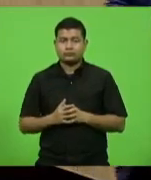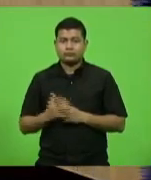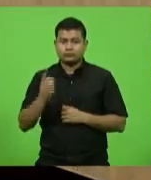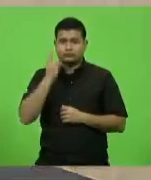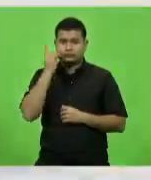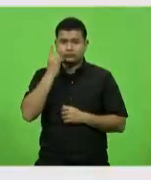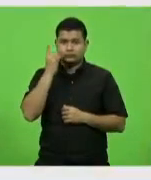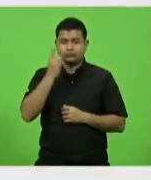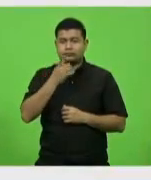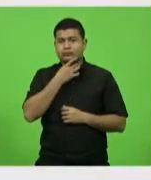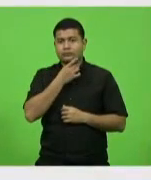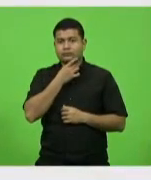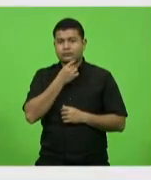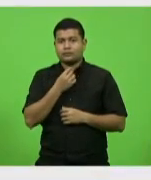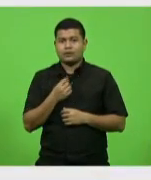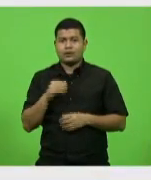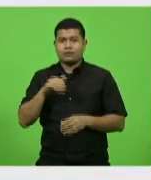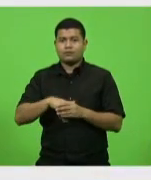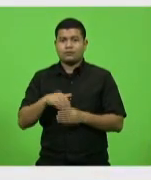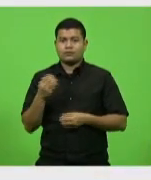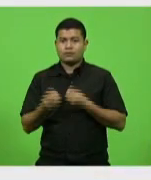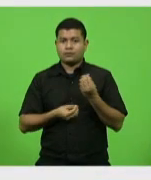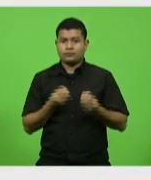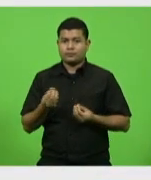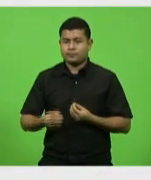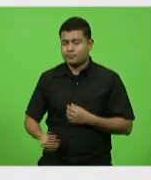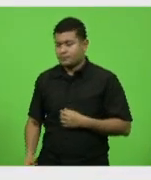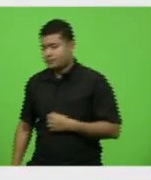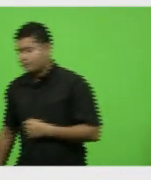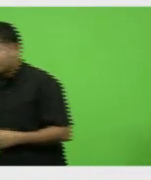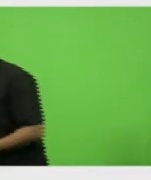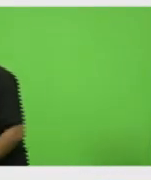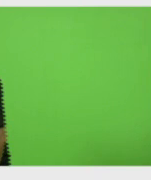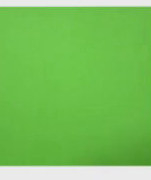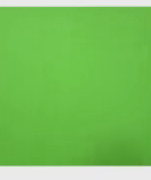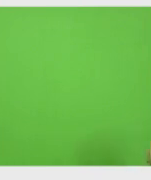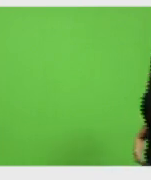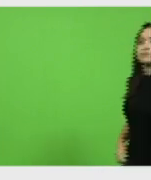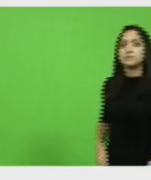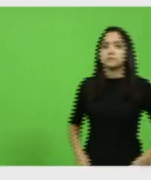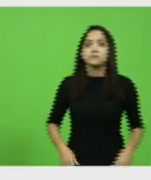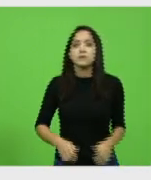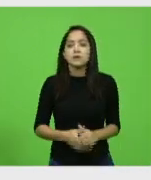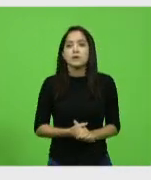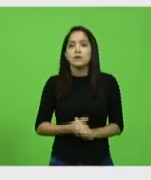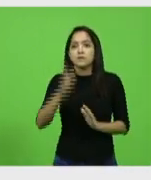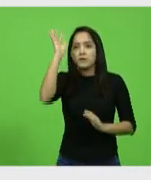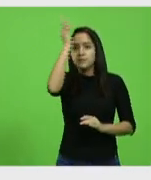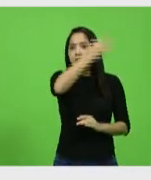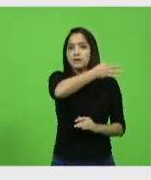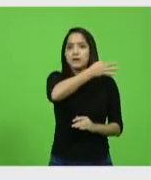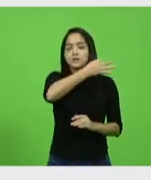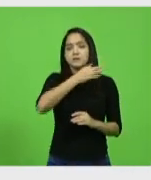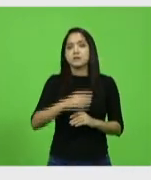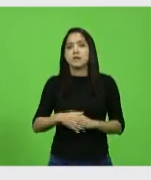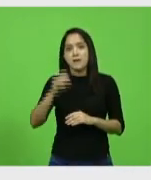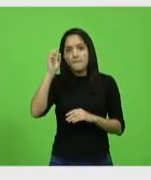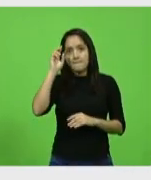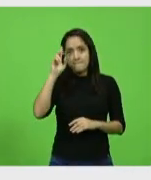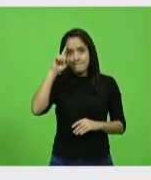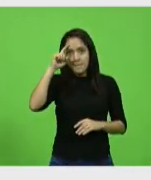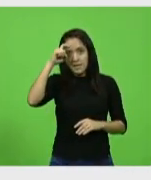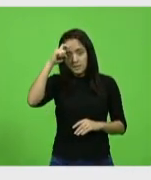Cobalquini vota conforme seu líder. Vota no deputado Fabiano da Luz, no deputado Marcos Vieira,